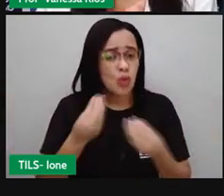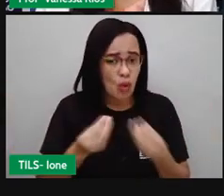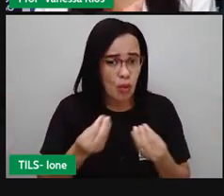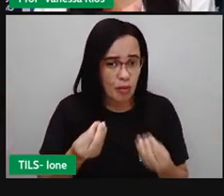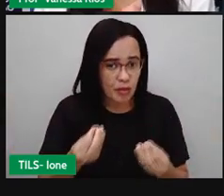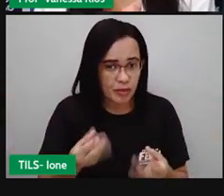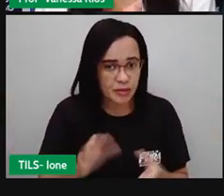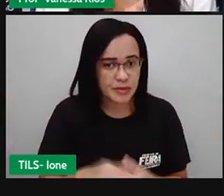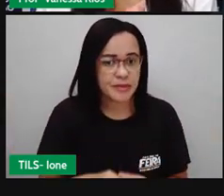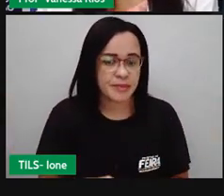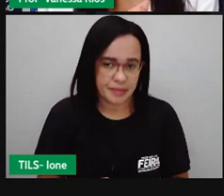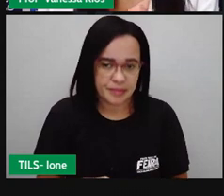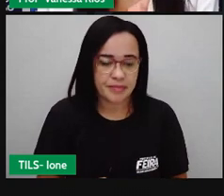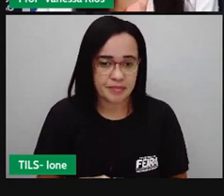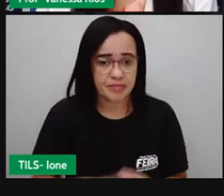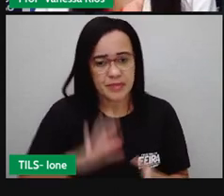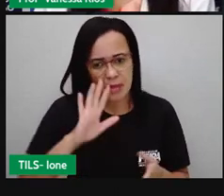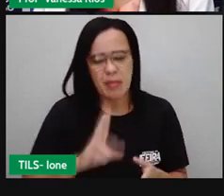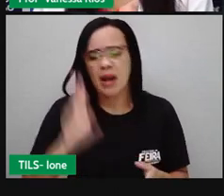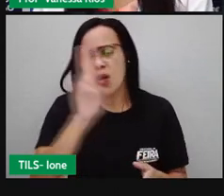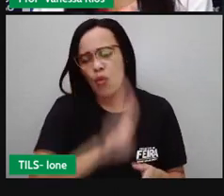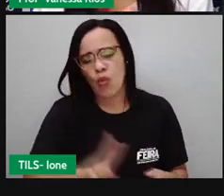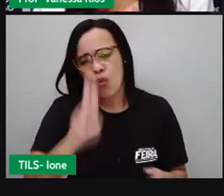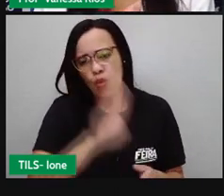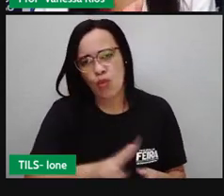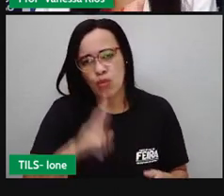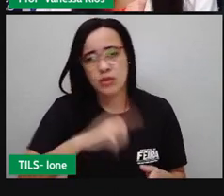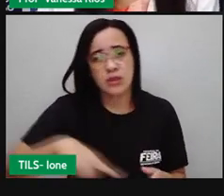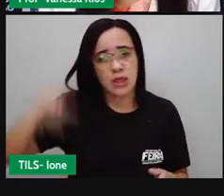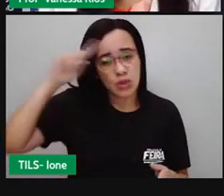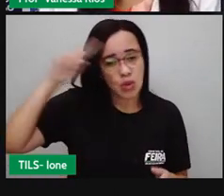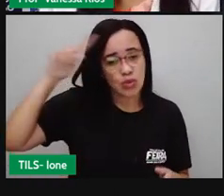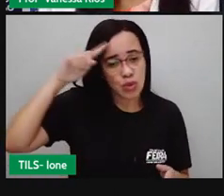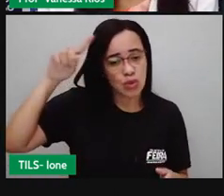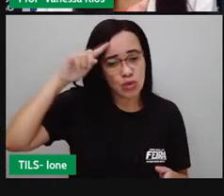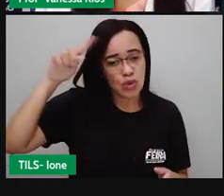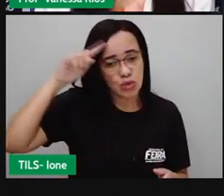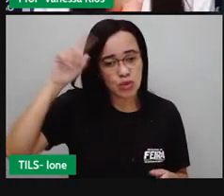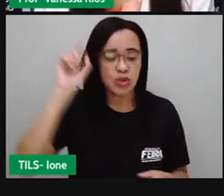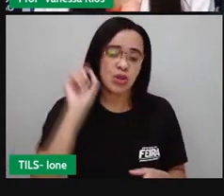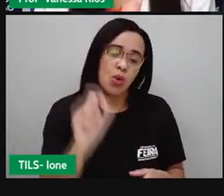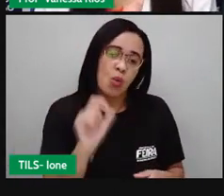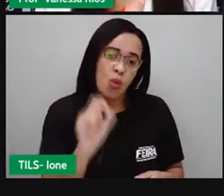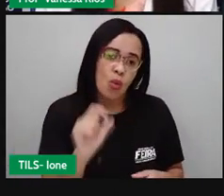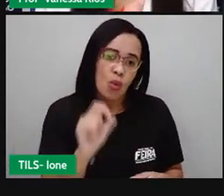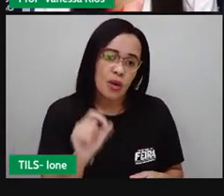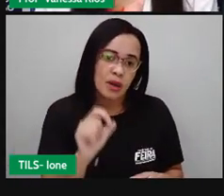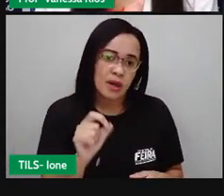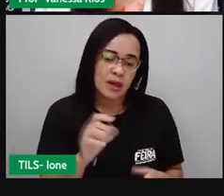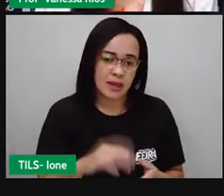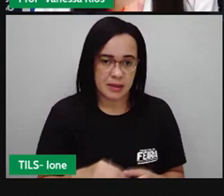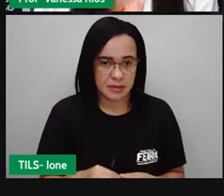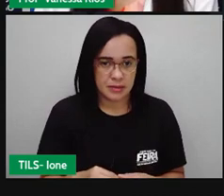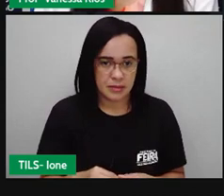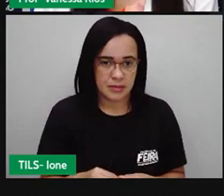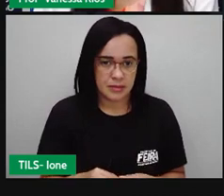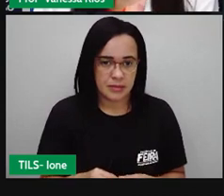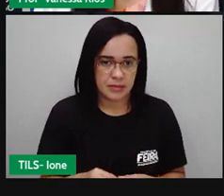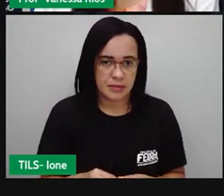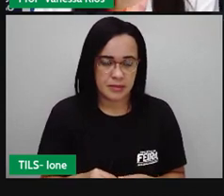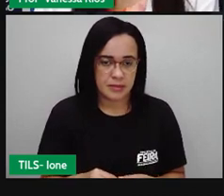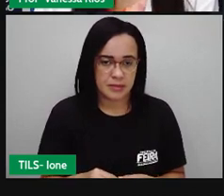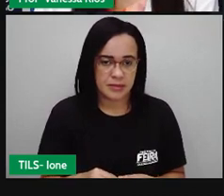diante de todas as coisas que a gente calcula, que a gente consome, que a gente compra. Que são aí medidas,